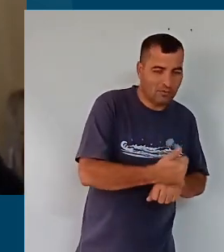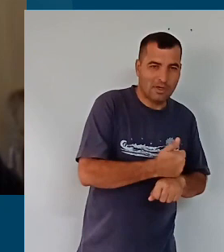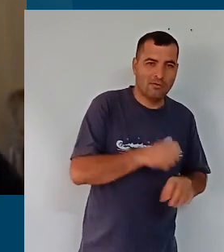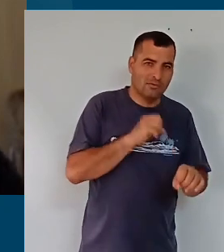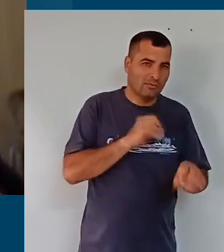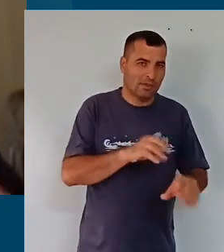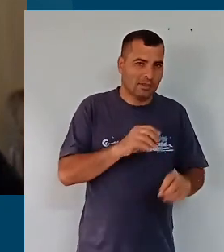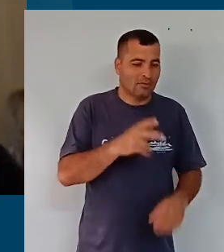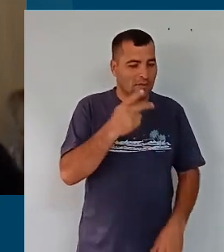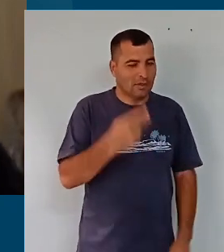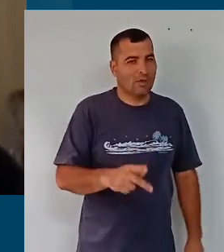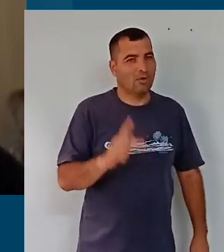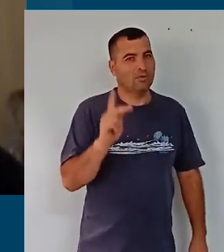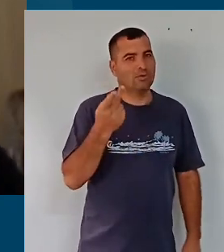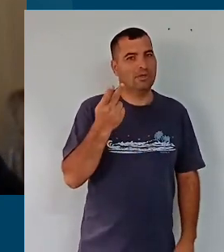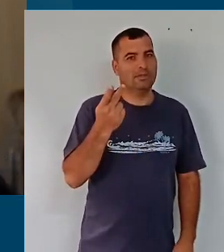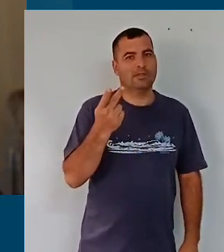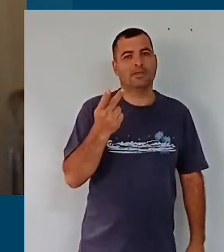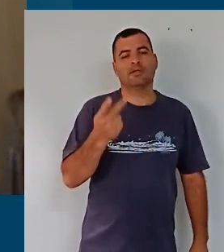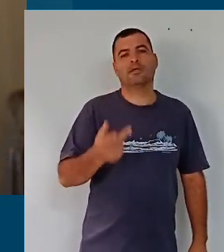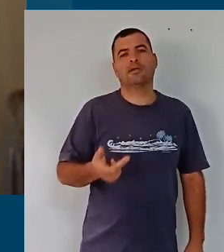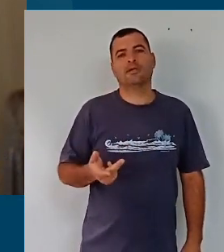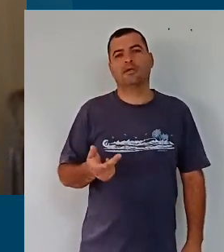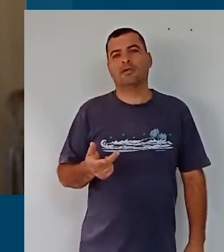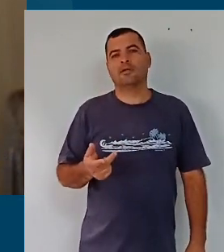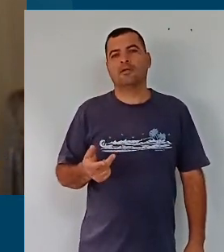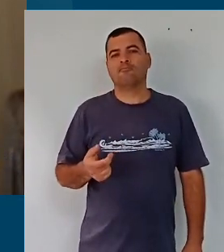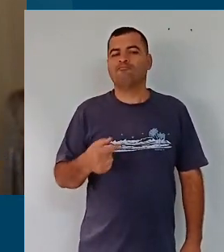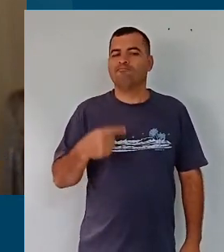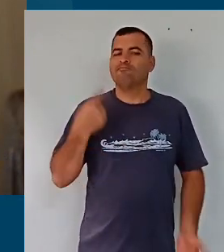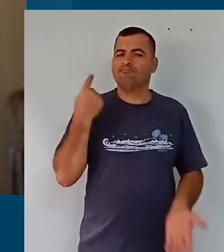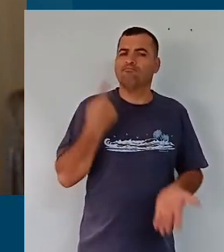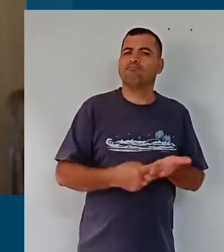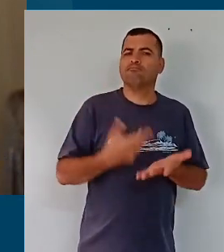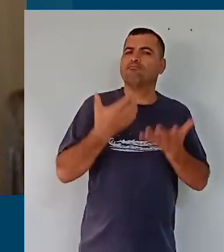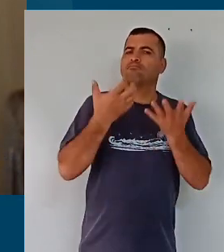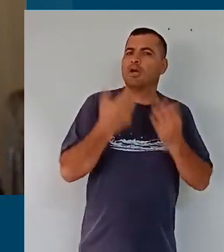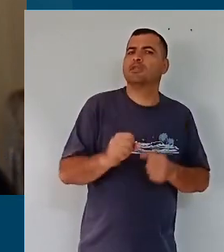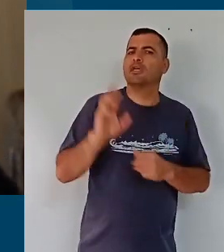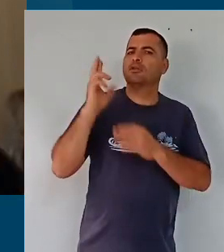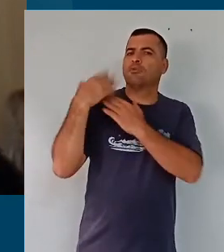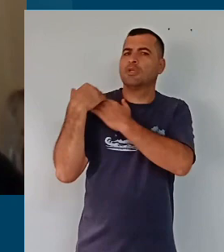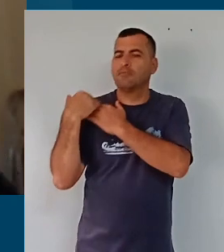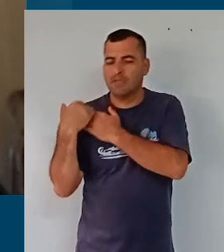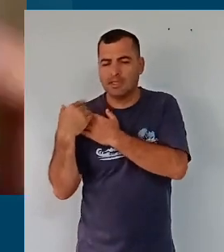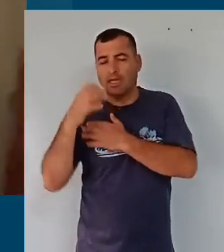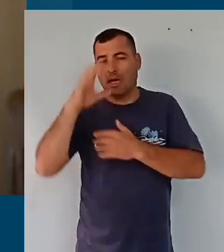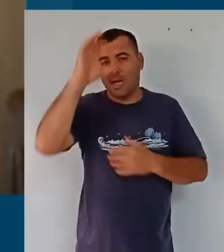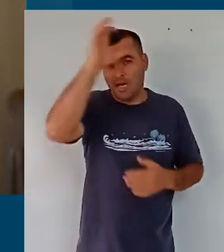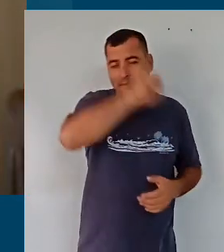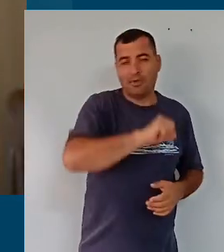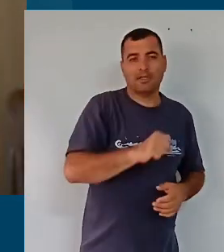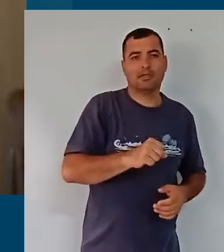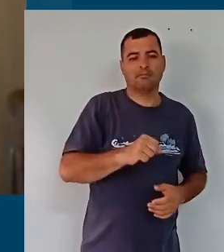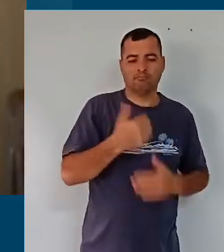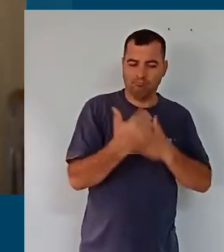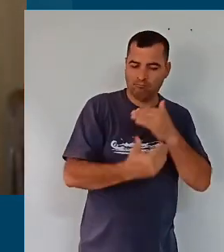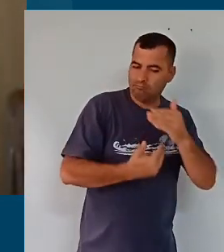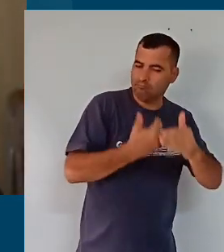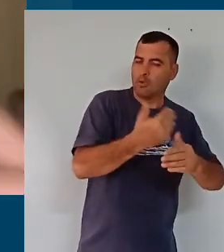municipal de educação da cidade de Hortolândia, o compromisso de aprender a aprender.